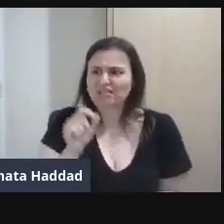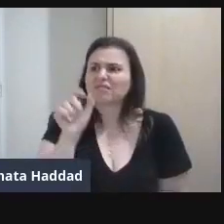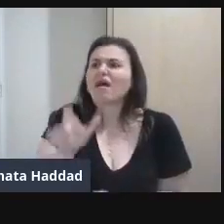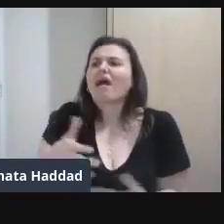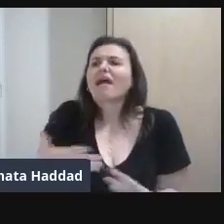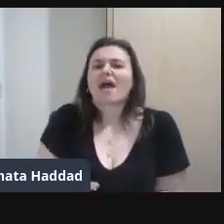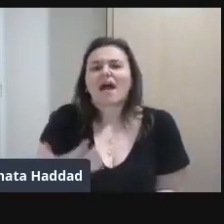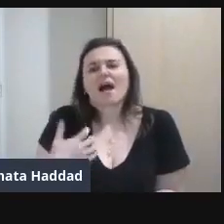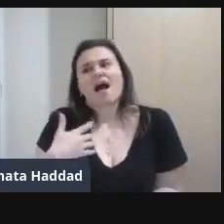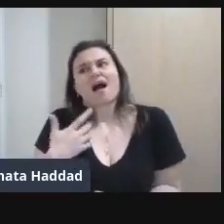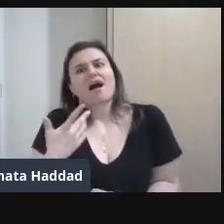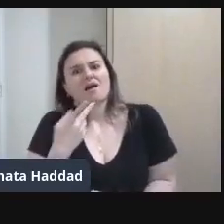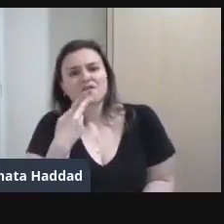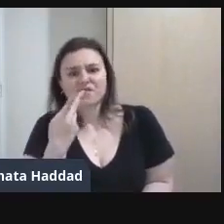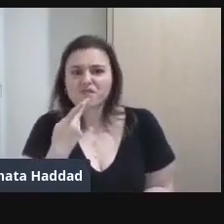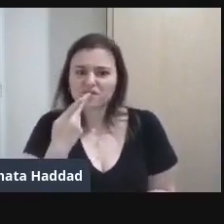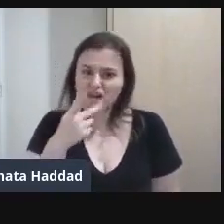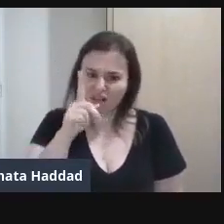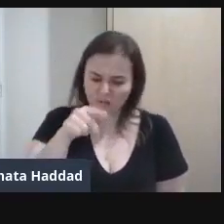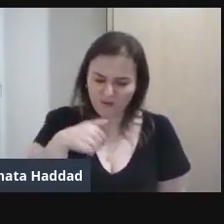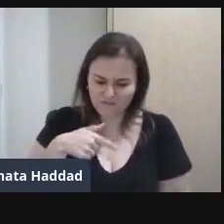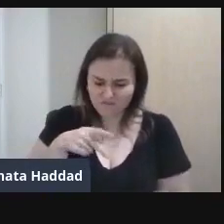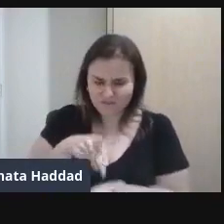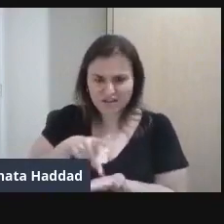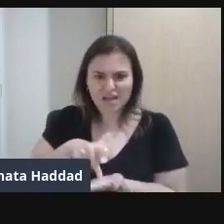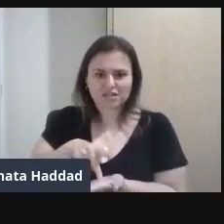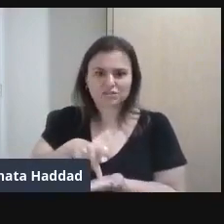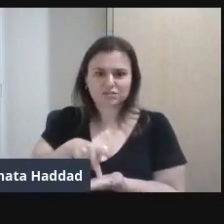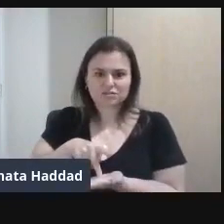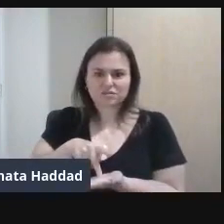Dizendo Que